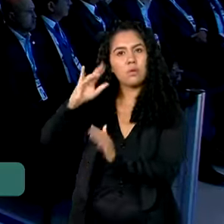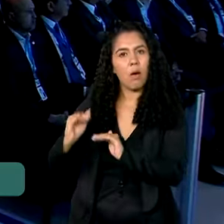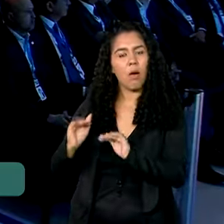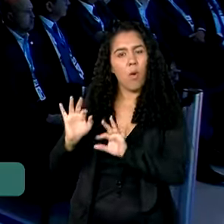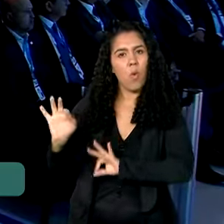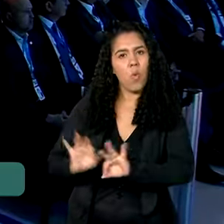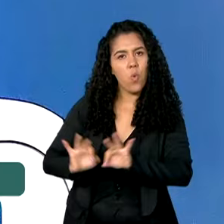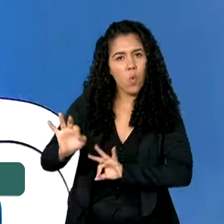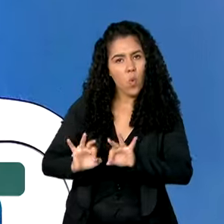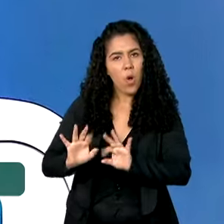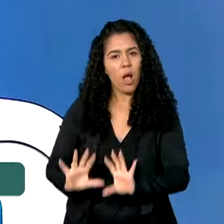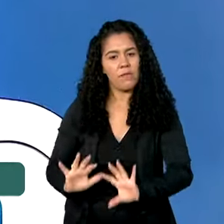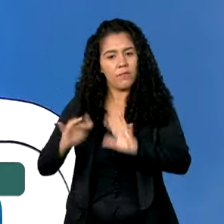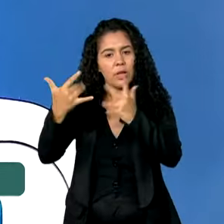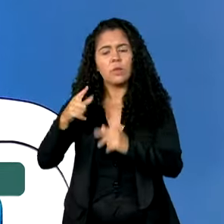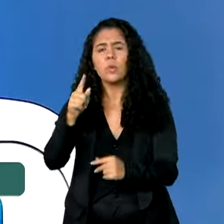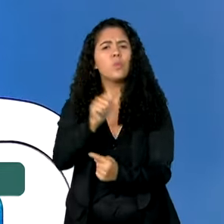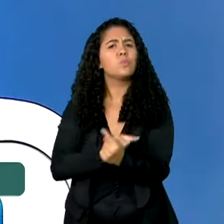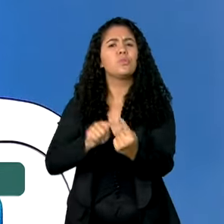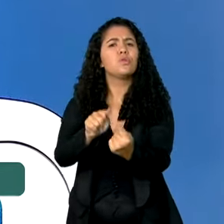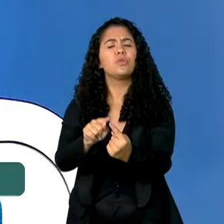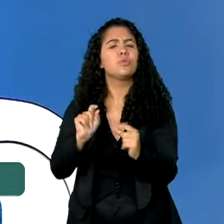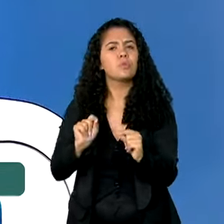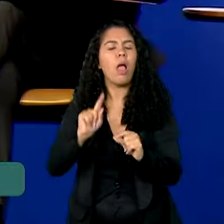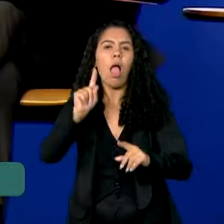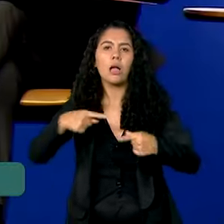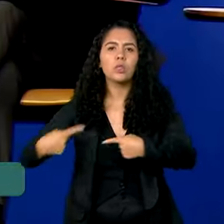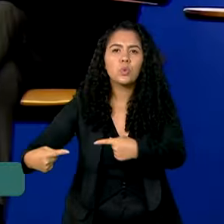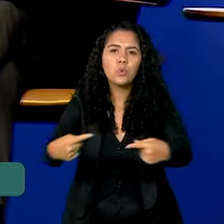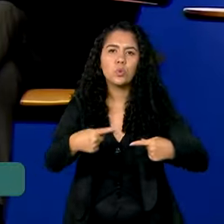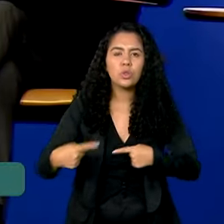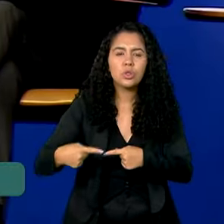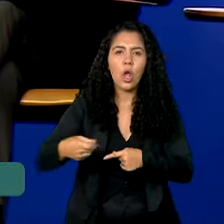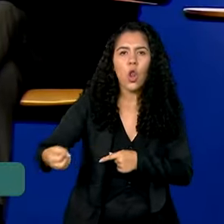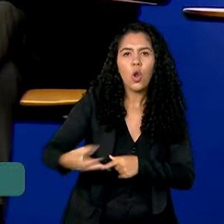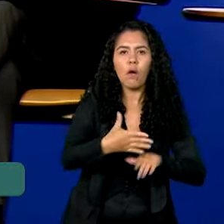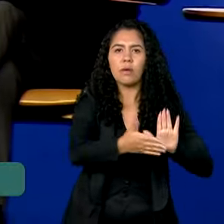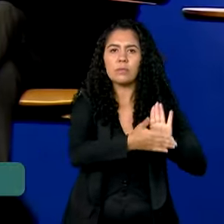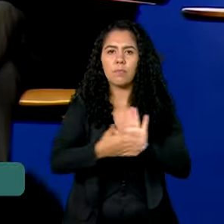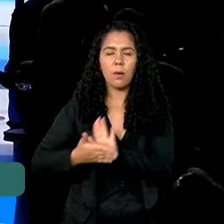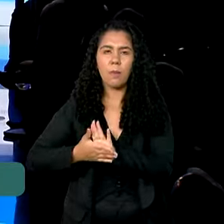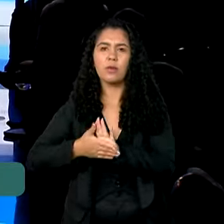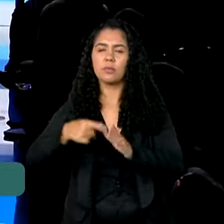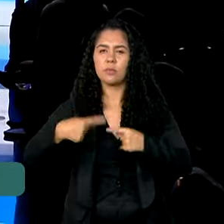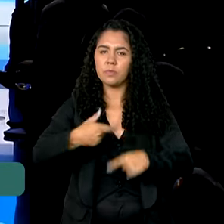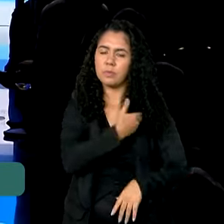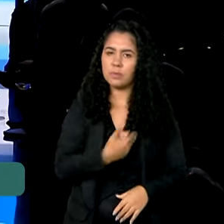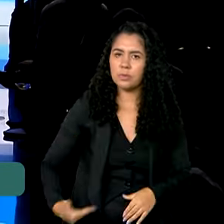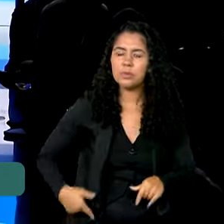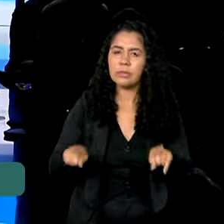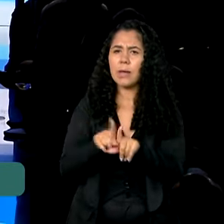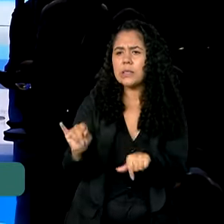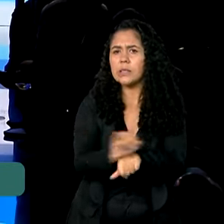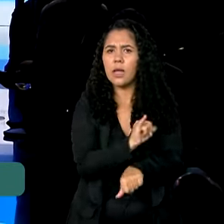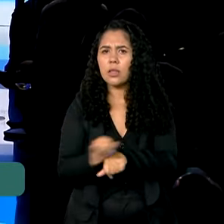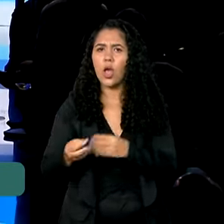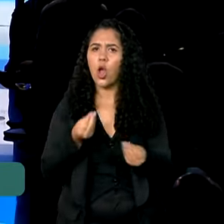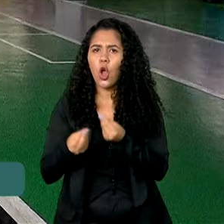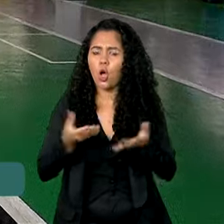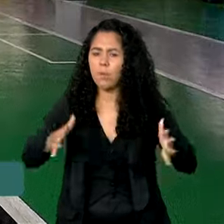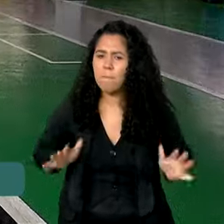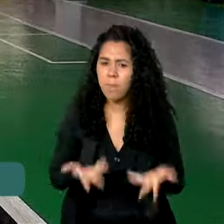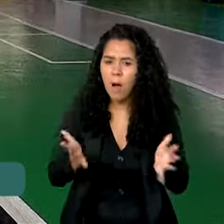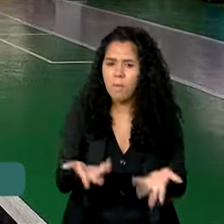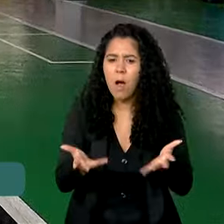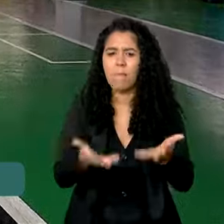objetivo do encontro é discutir políticas públicas, inovação e estratégias para impulsionar a competitividade